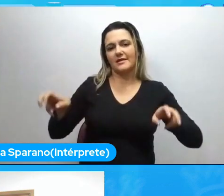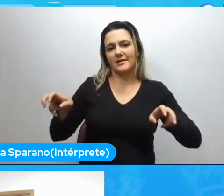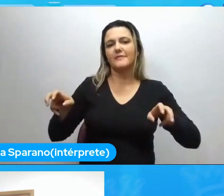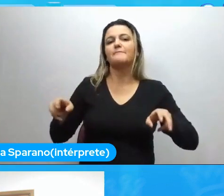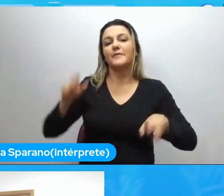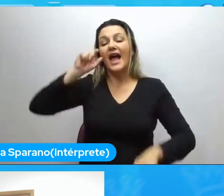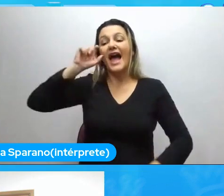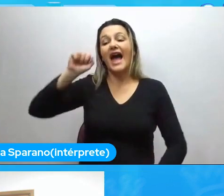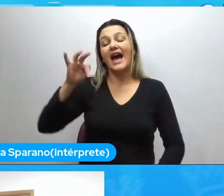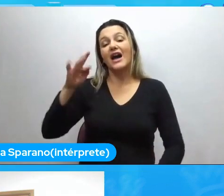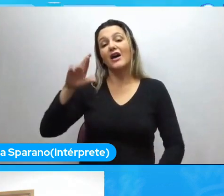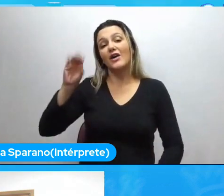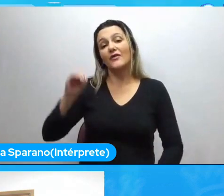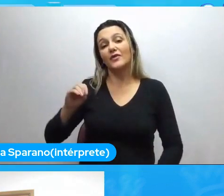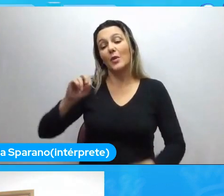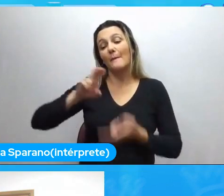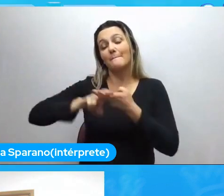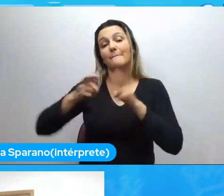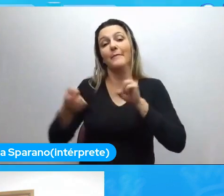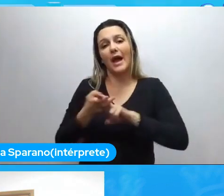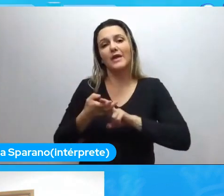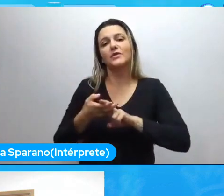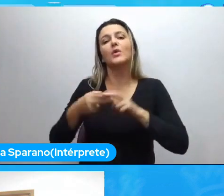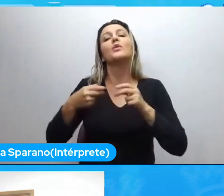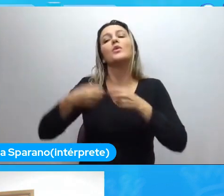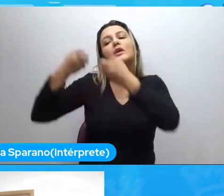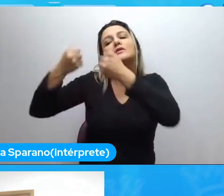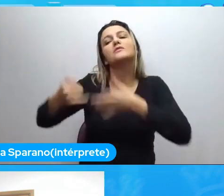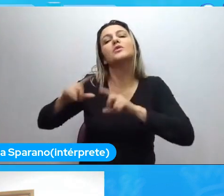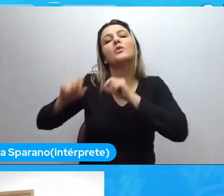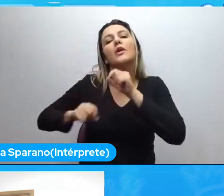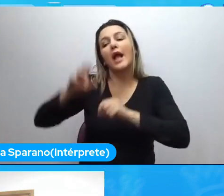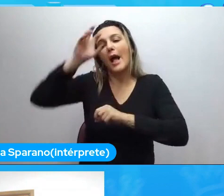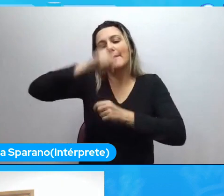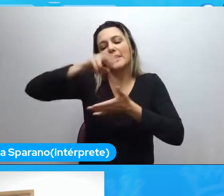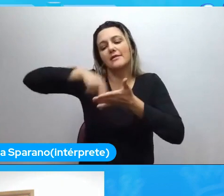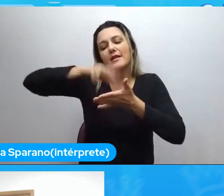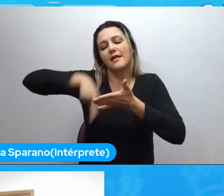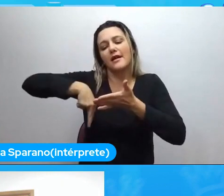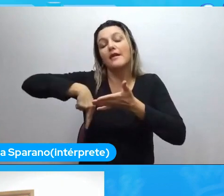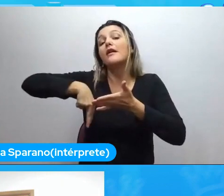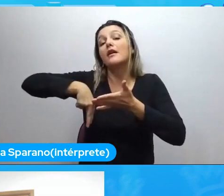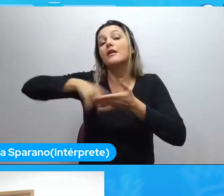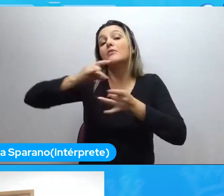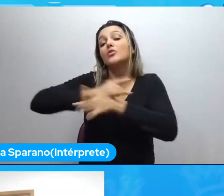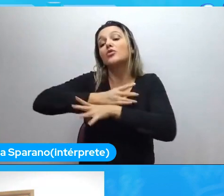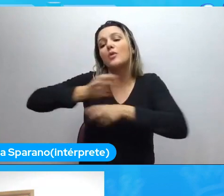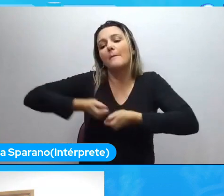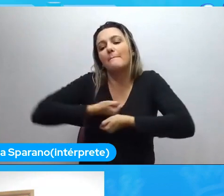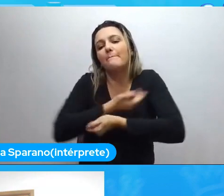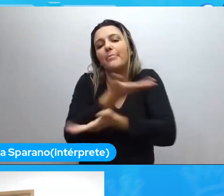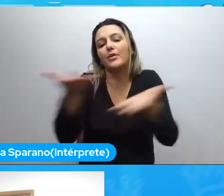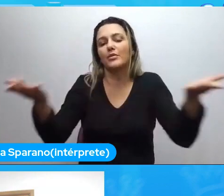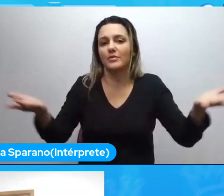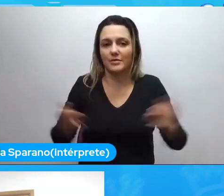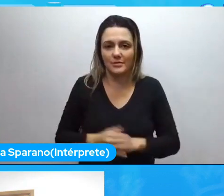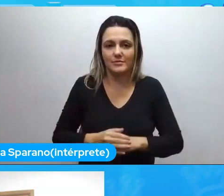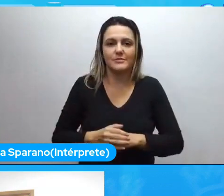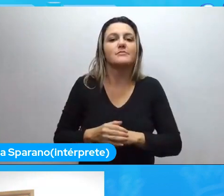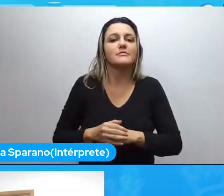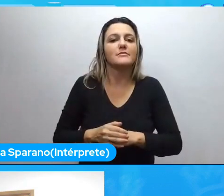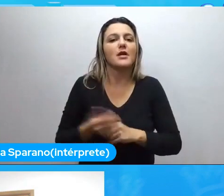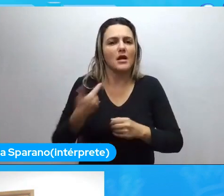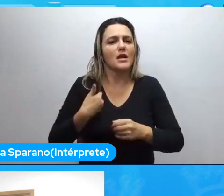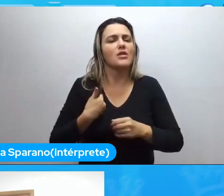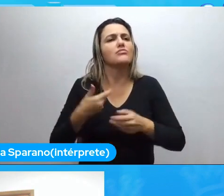Aprenda a Ler e Ensina aos Seus Camaradas. Então, todas as coisas que eu aprendo, eu sempre vou nessa premissa. Eu aprendi, eu quero repassar para o universo.